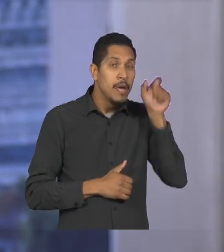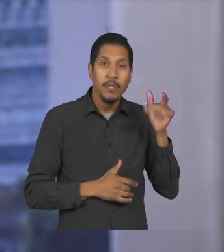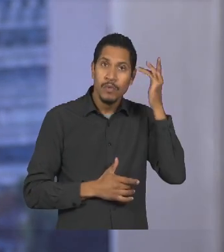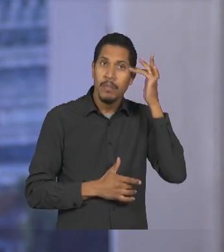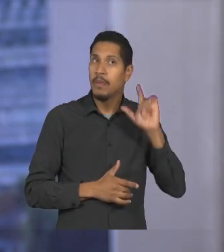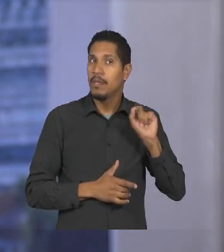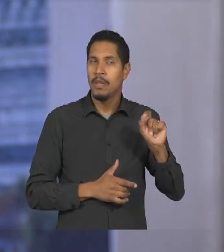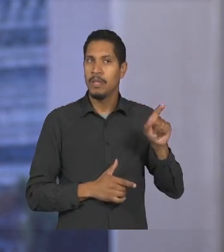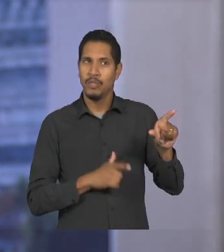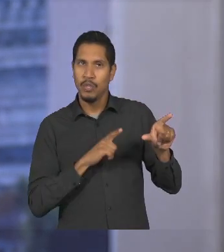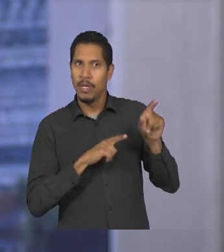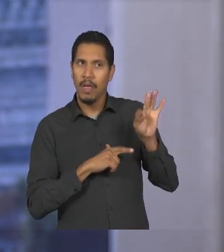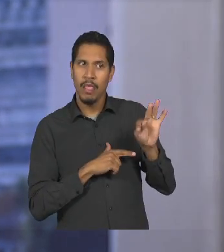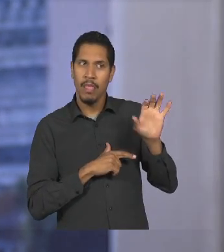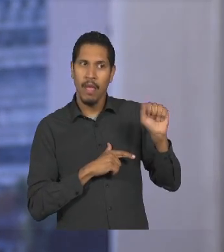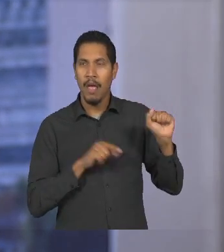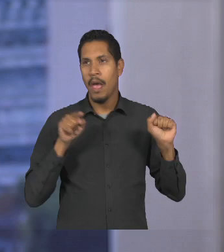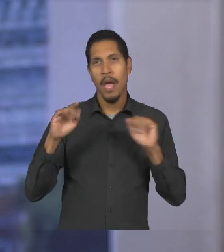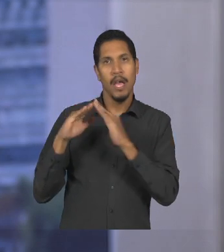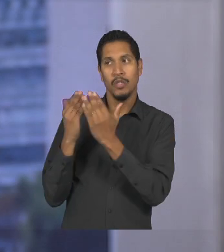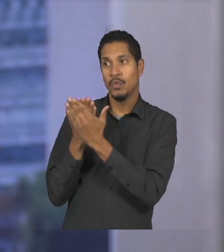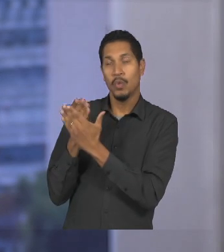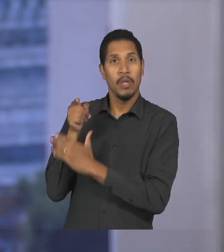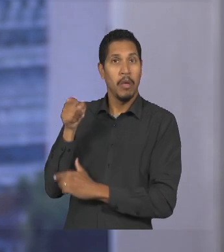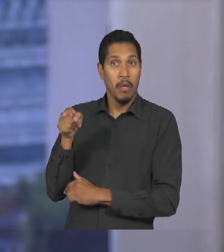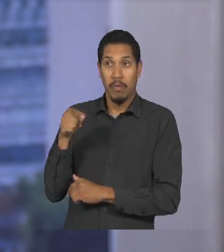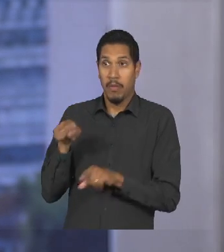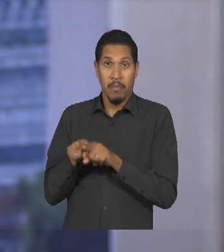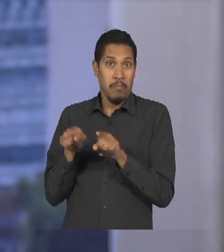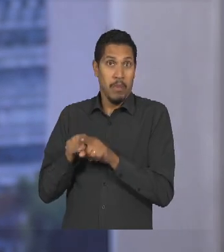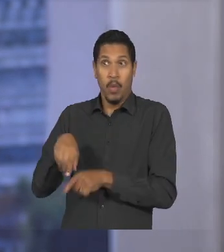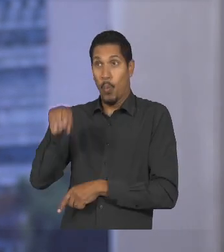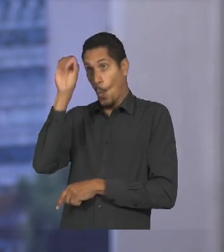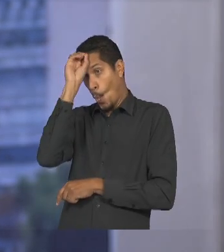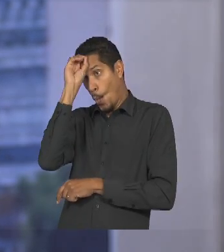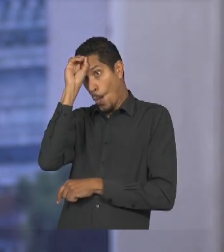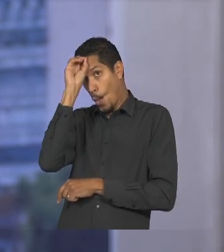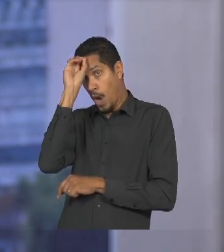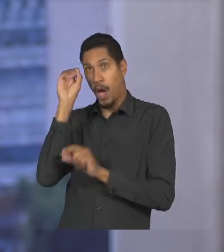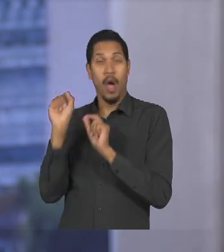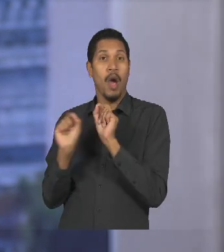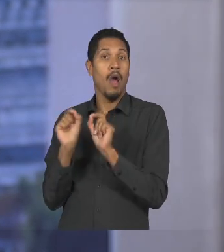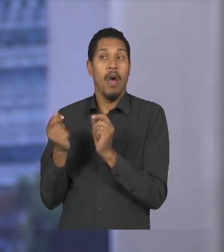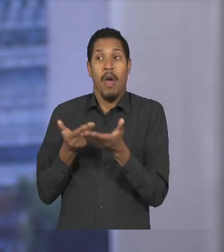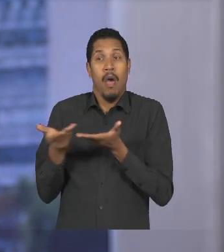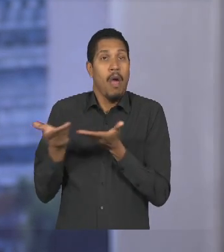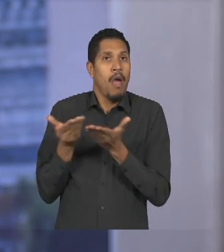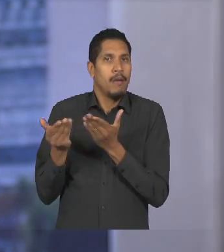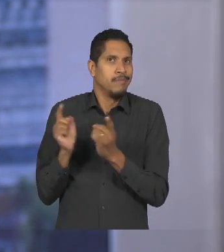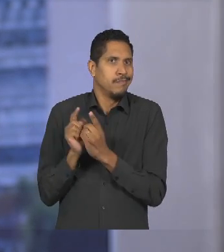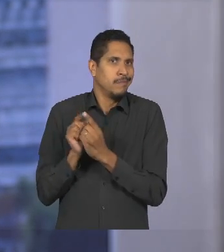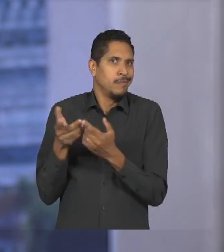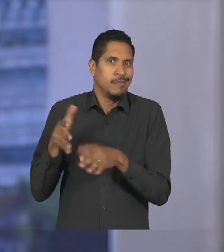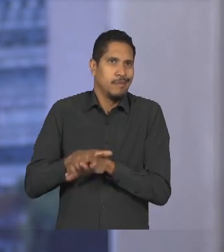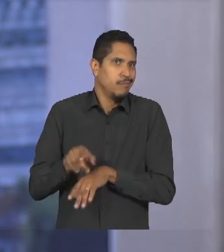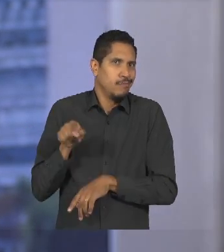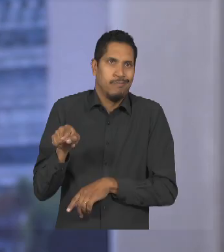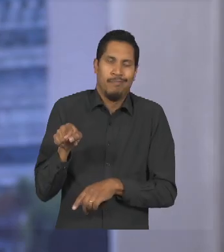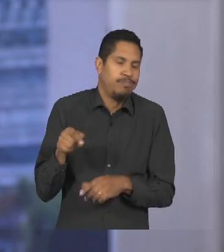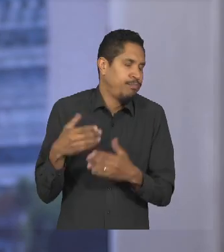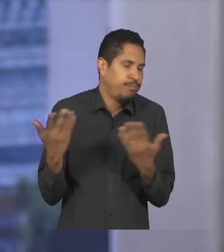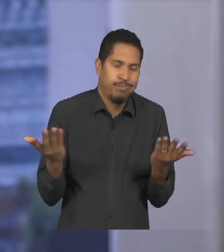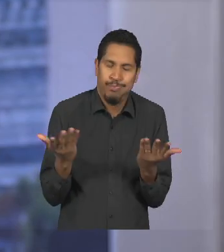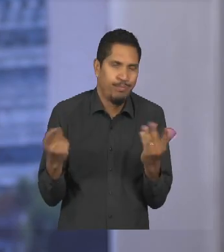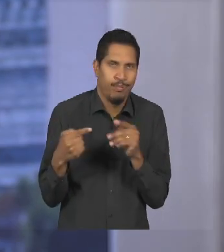tinha um espectro autista a escola não estava nem um pouco capacitada para atender a inclusão né a escola estava